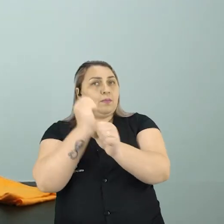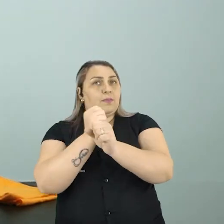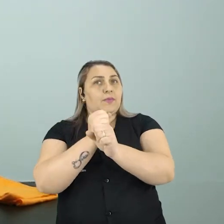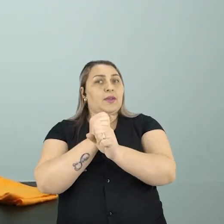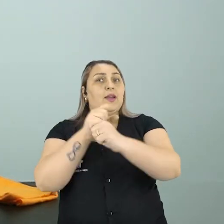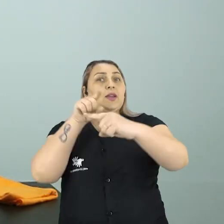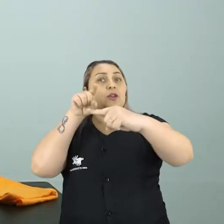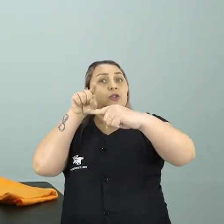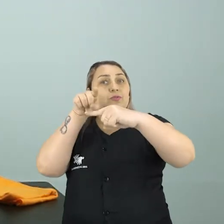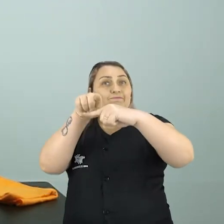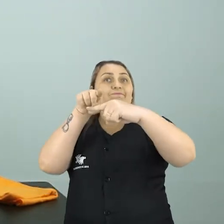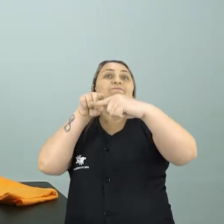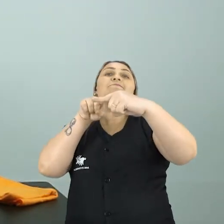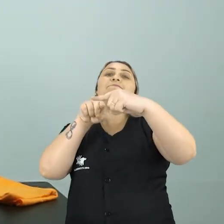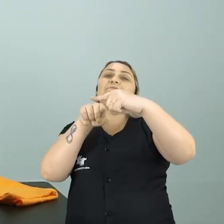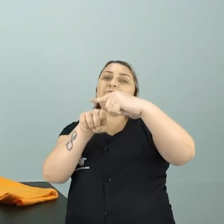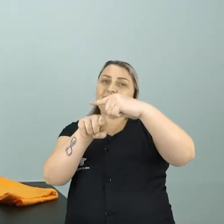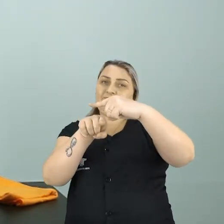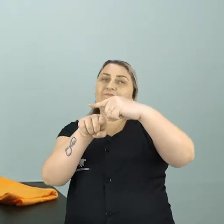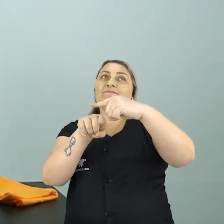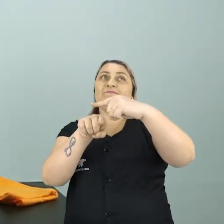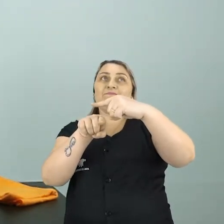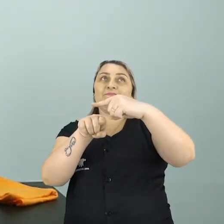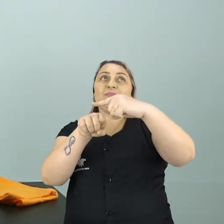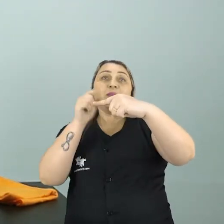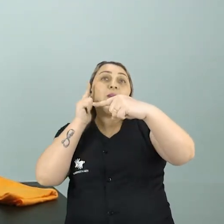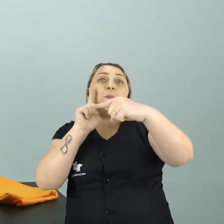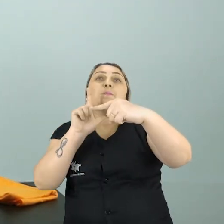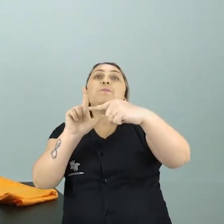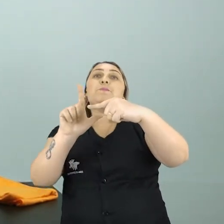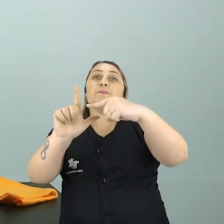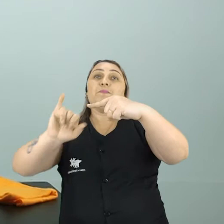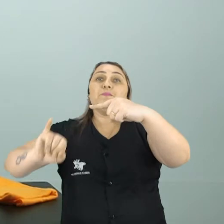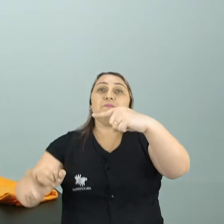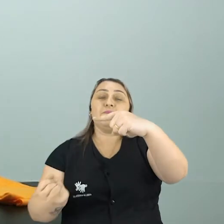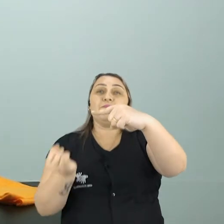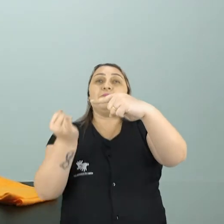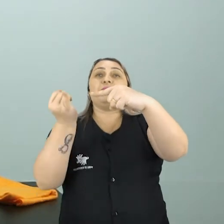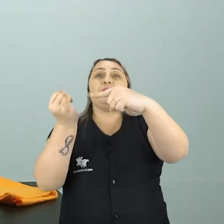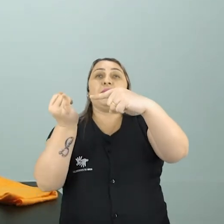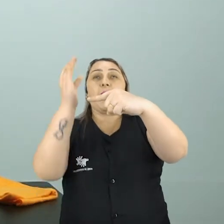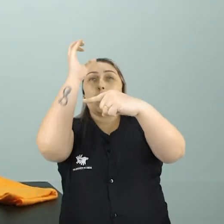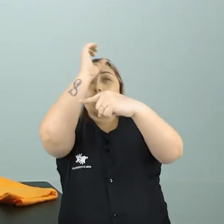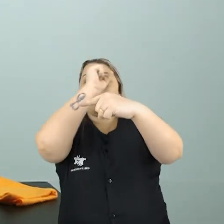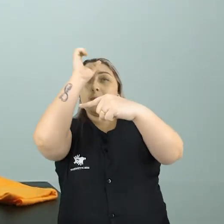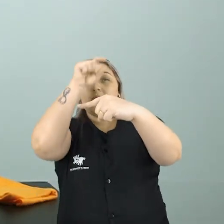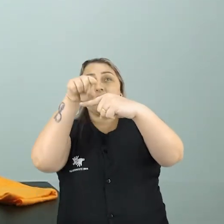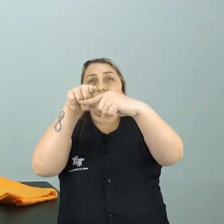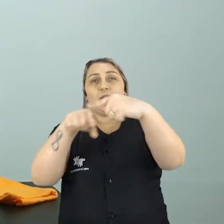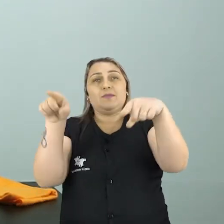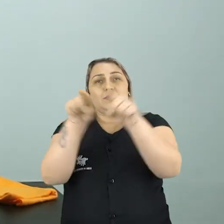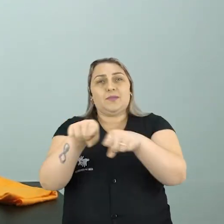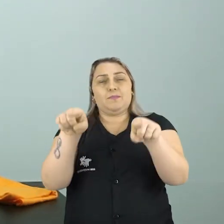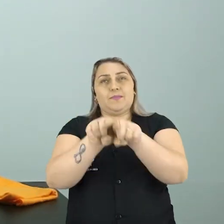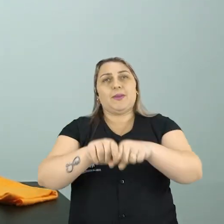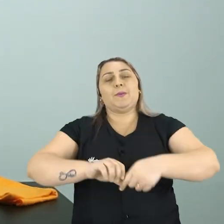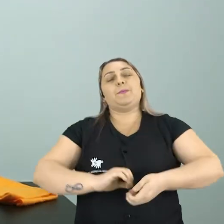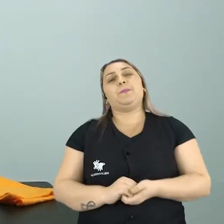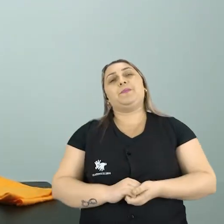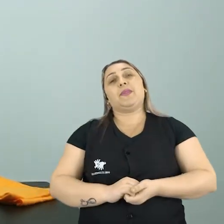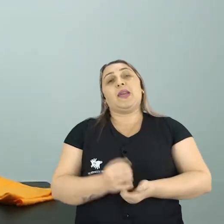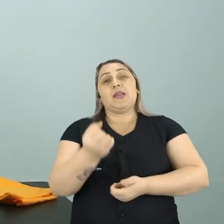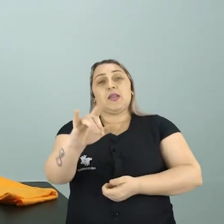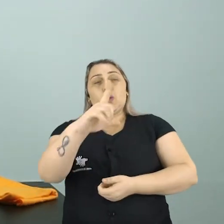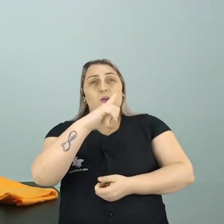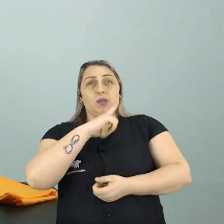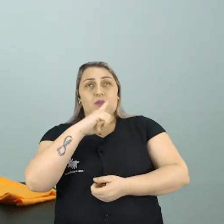dividir Vamos aproveitar para já aprender divisão também Então se eu